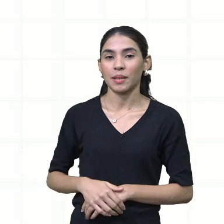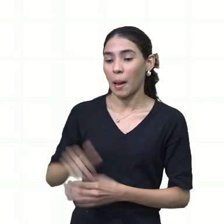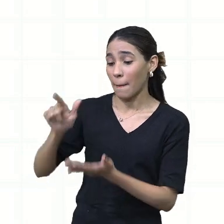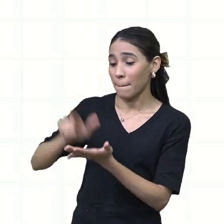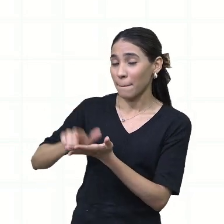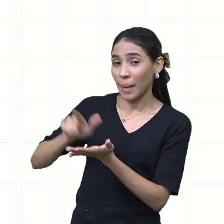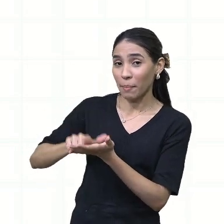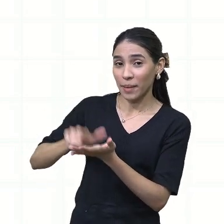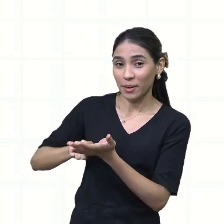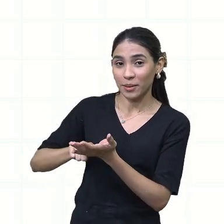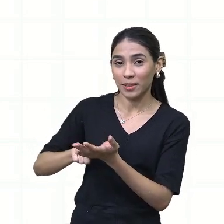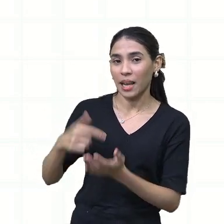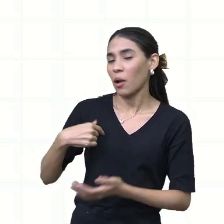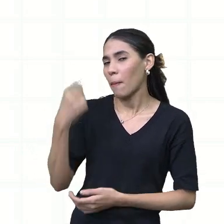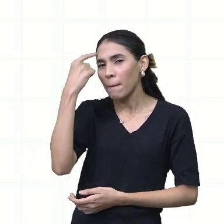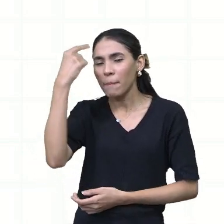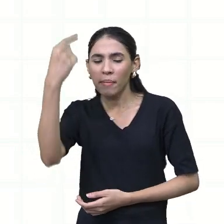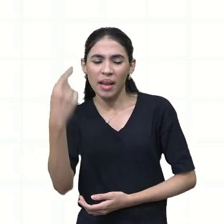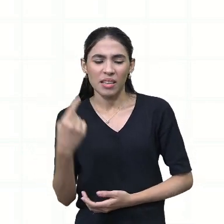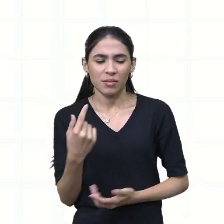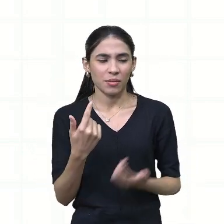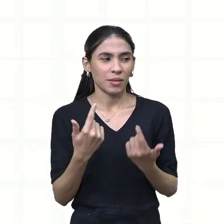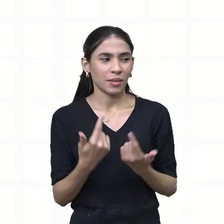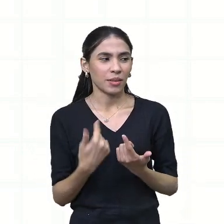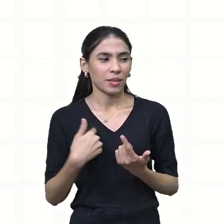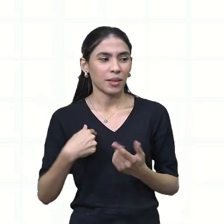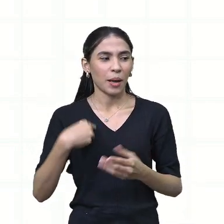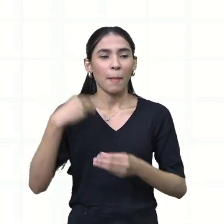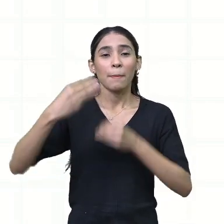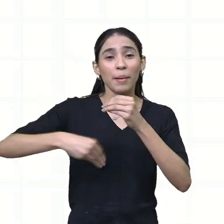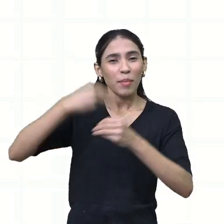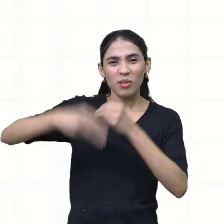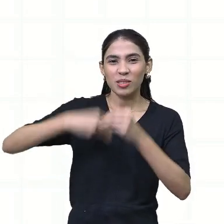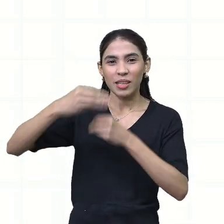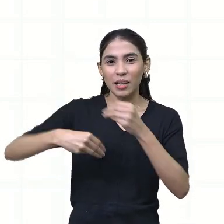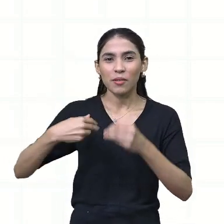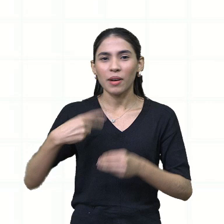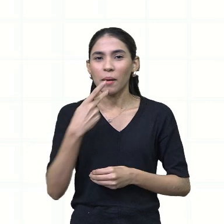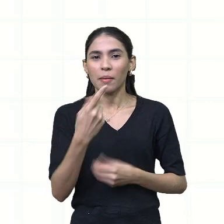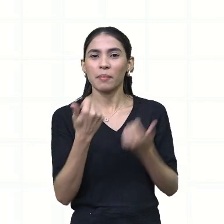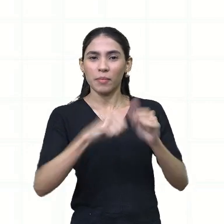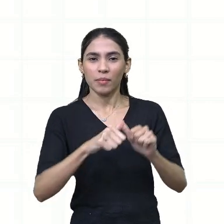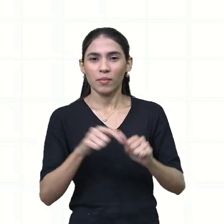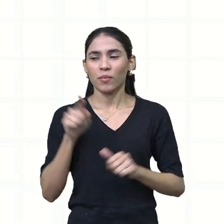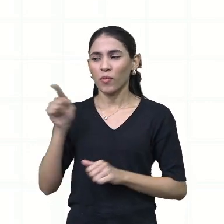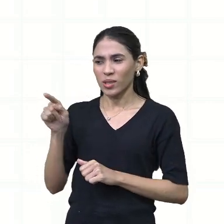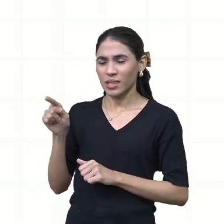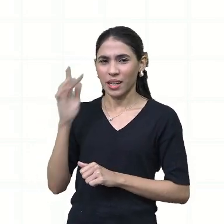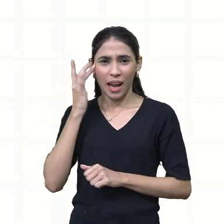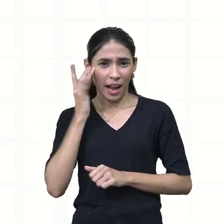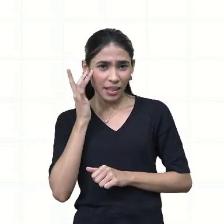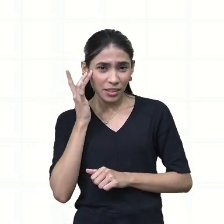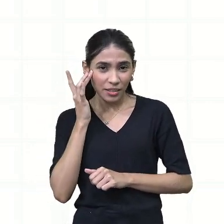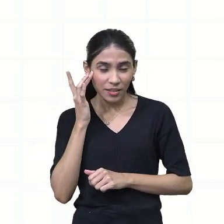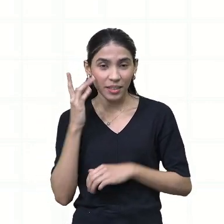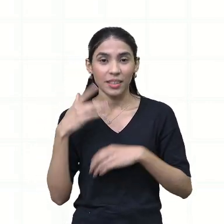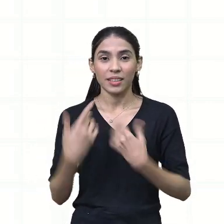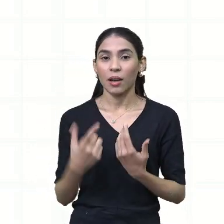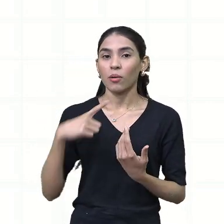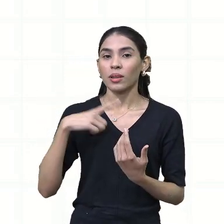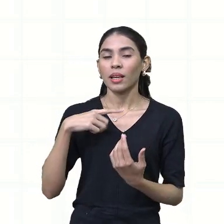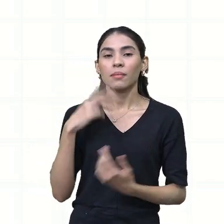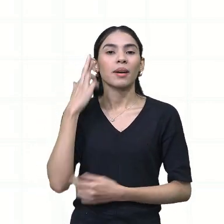papel higiênico, né? Eu penso que estou em péssimo emprego. Você acha mesmo isso? Então, produz uma